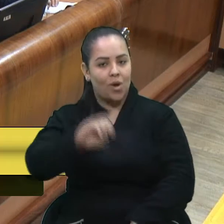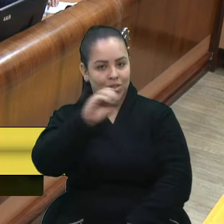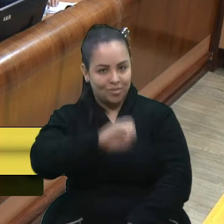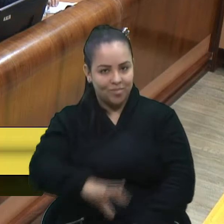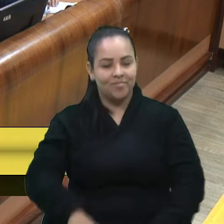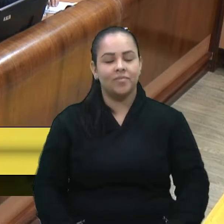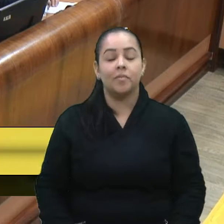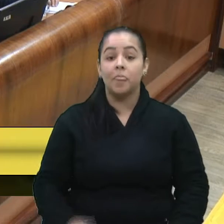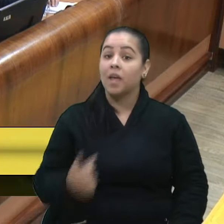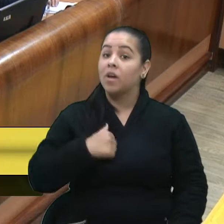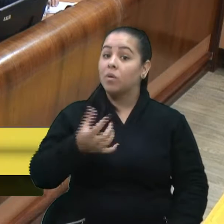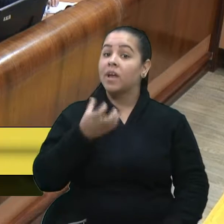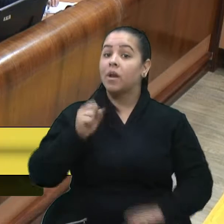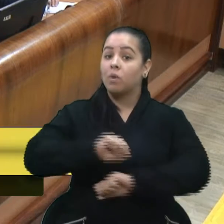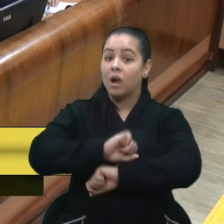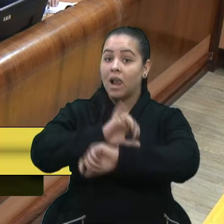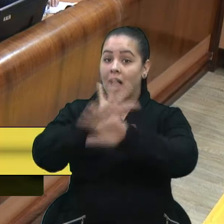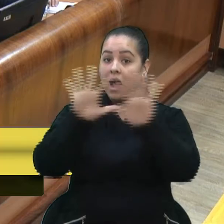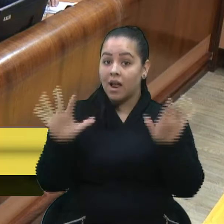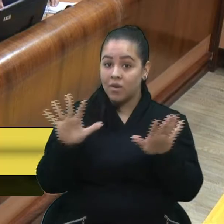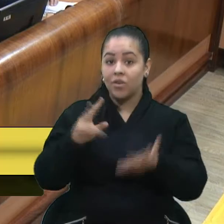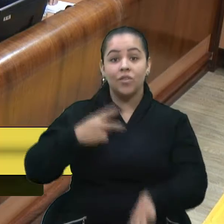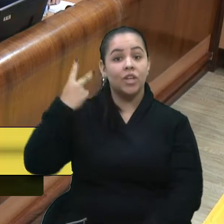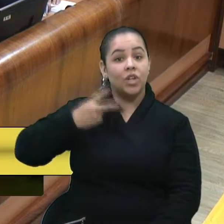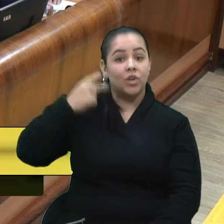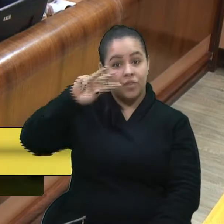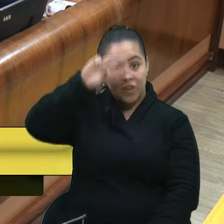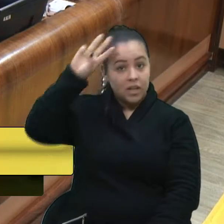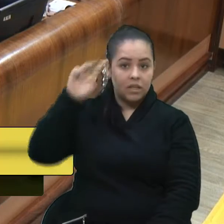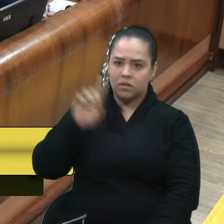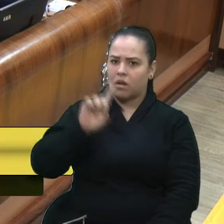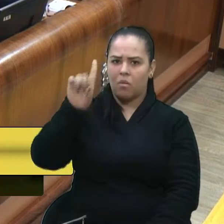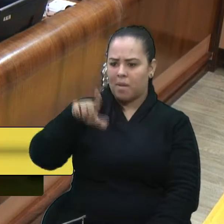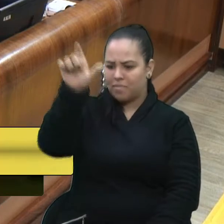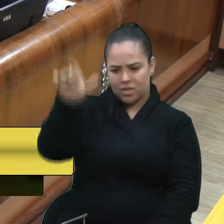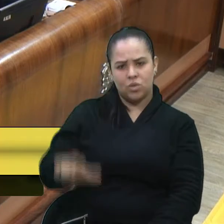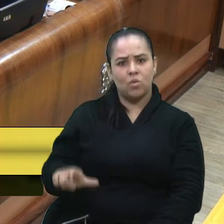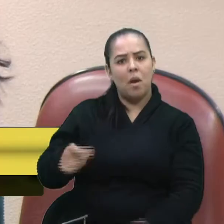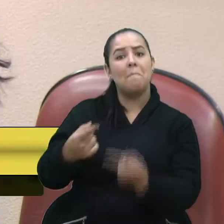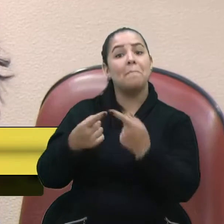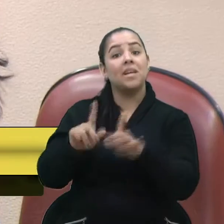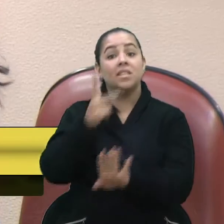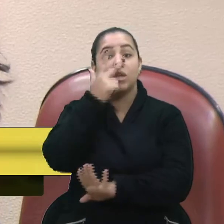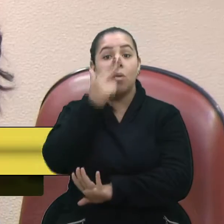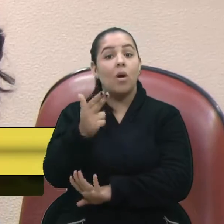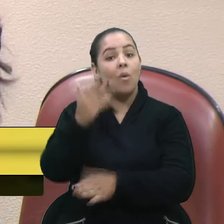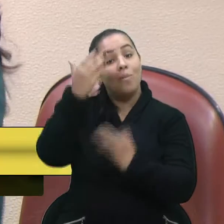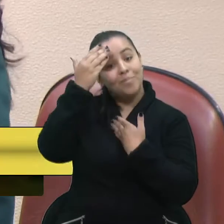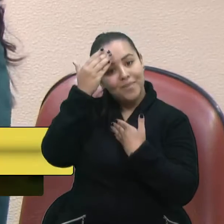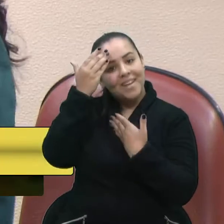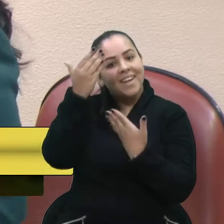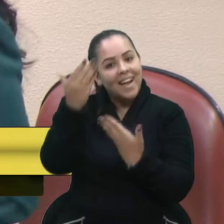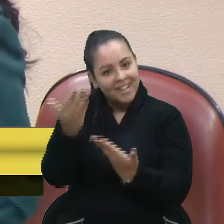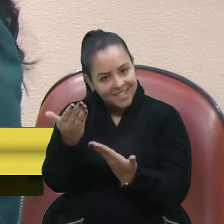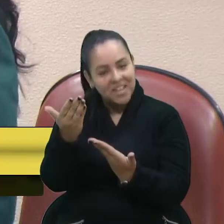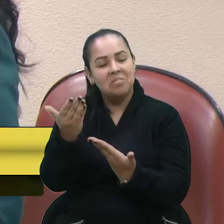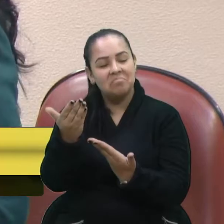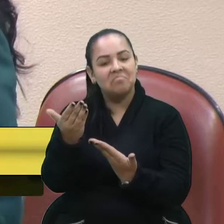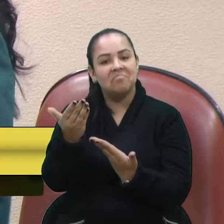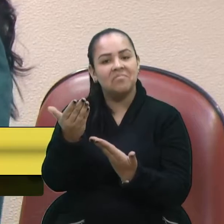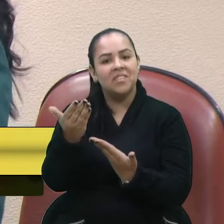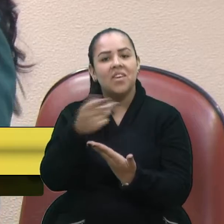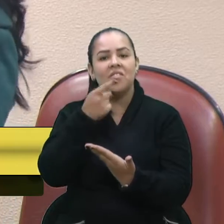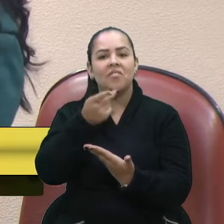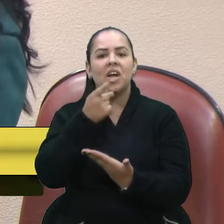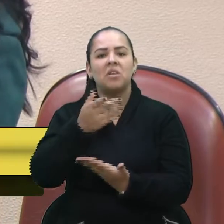deixar bem claro ao vereador Valim, que não é uma questão pessoal, mas de qualquer maneira quero lhe agradecer imensamente por ter me